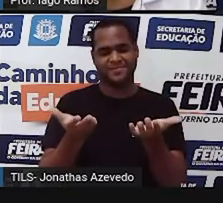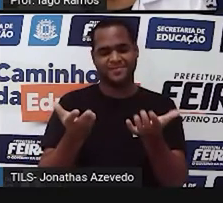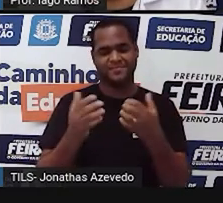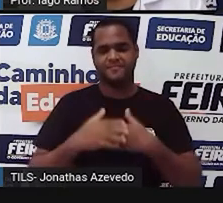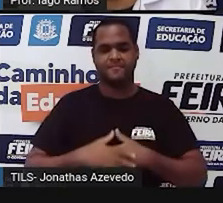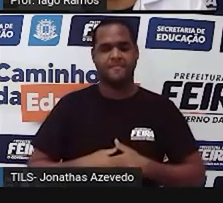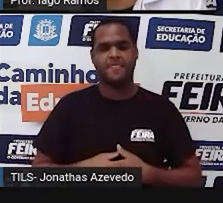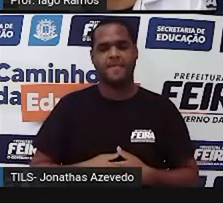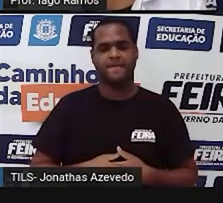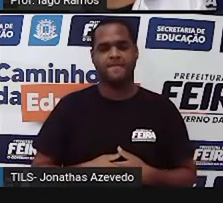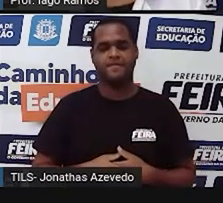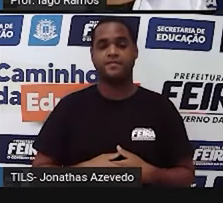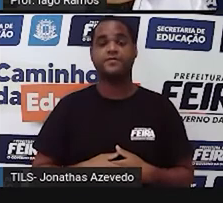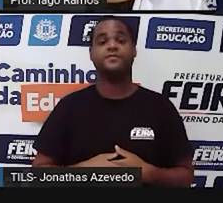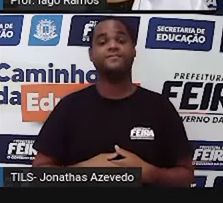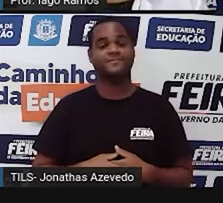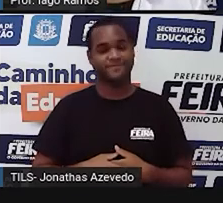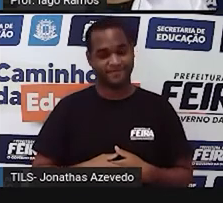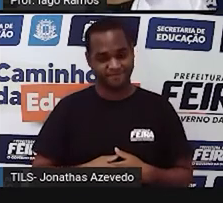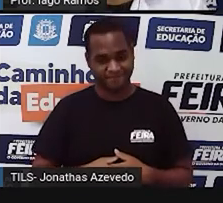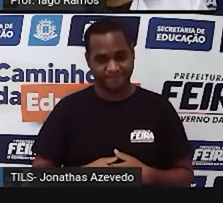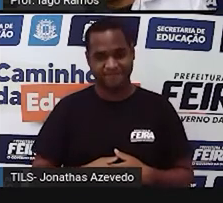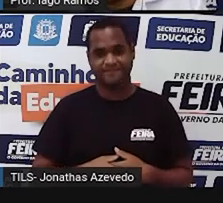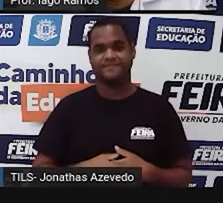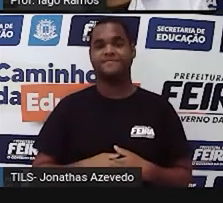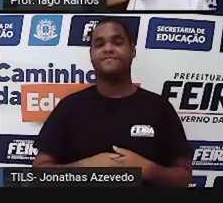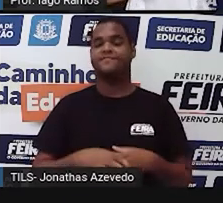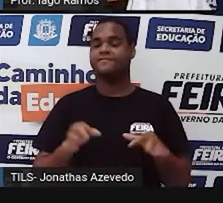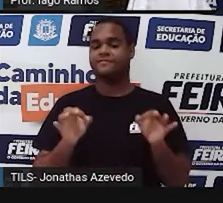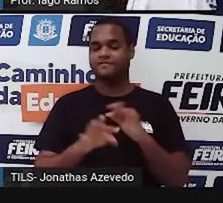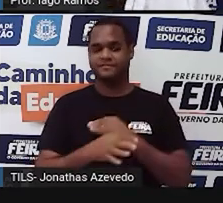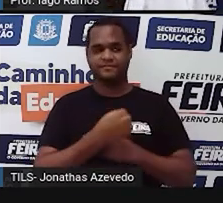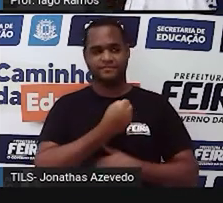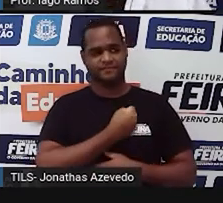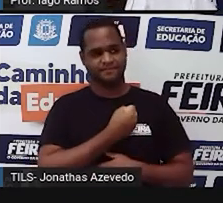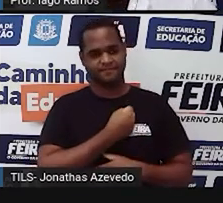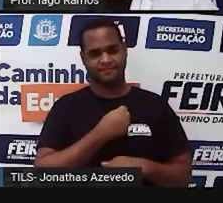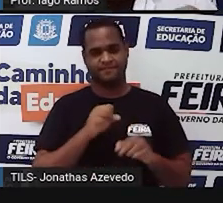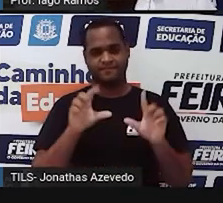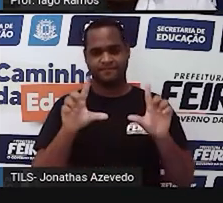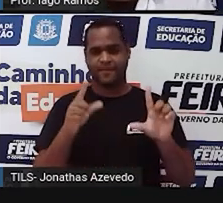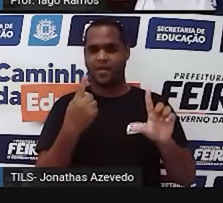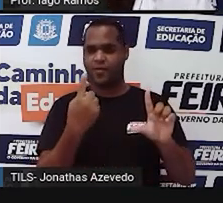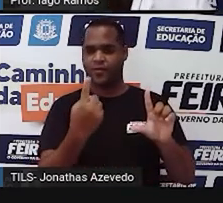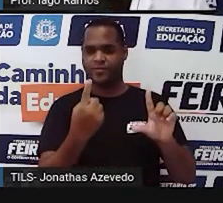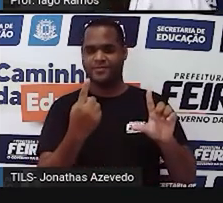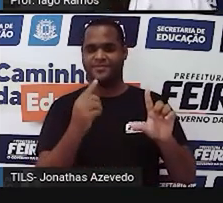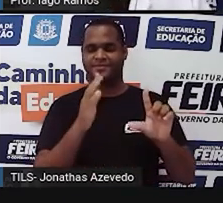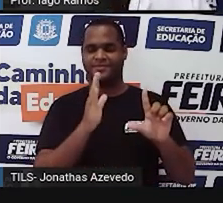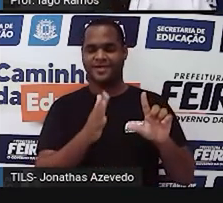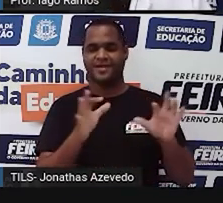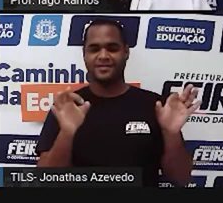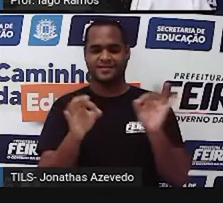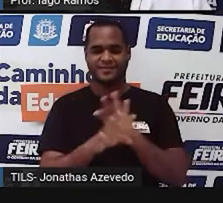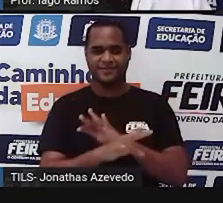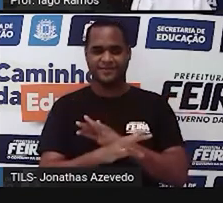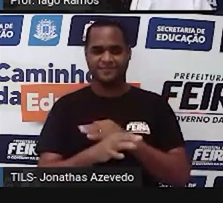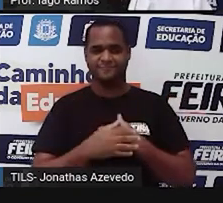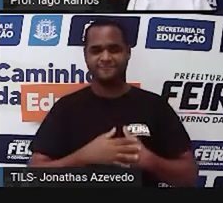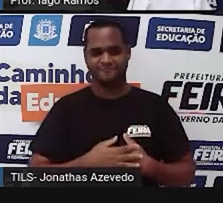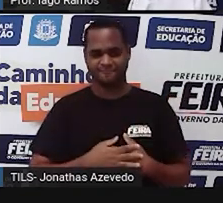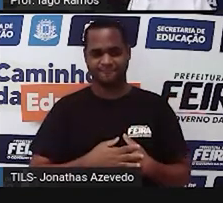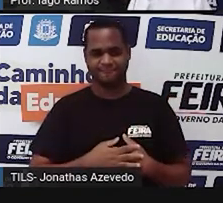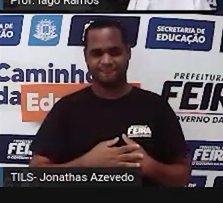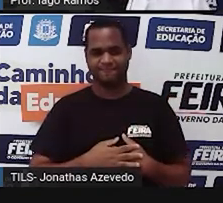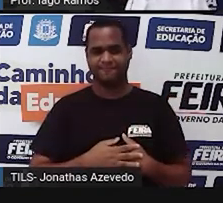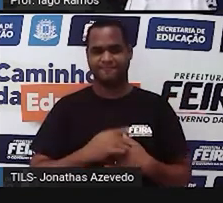aqui. E, prontinho, concluímos a primeira etapa. A etapa que era para a gente